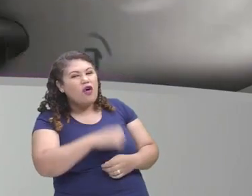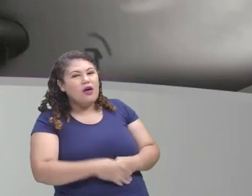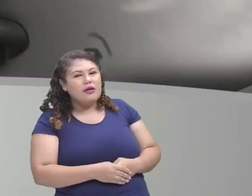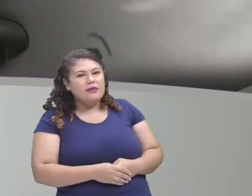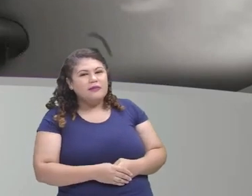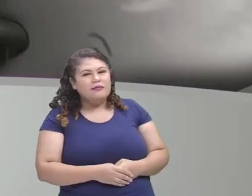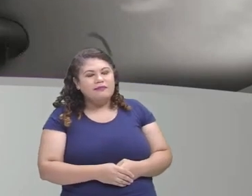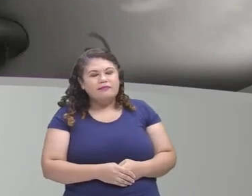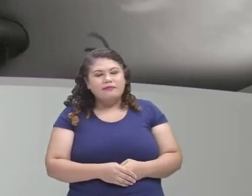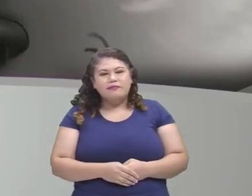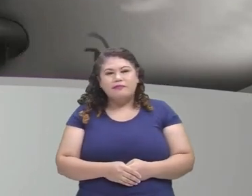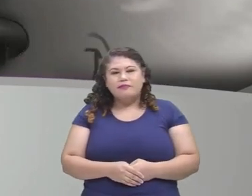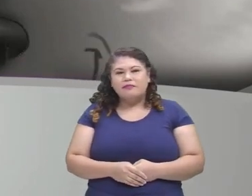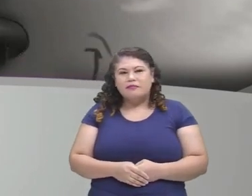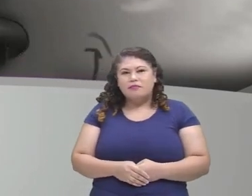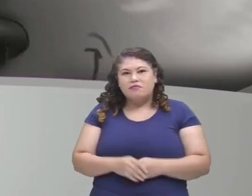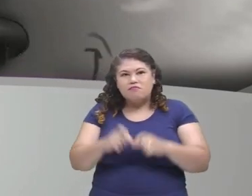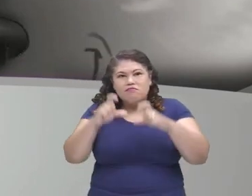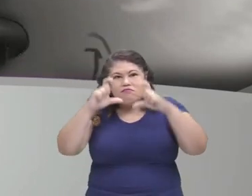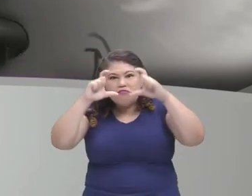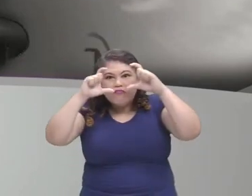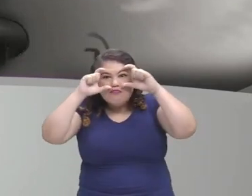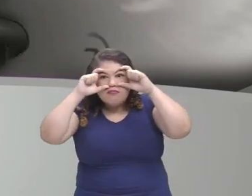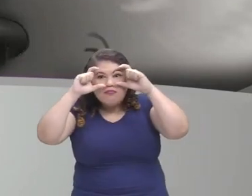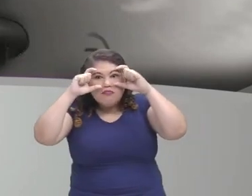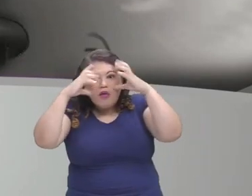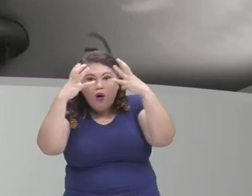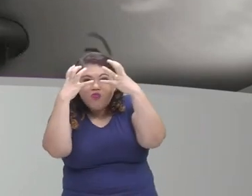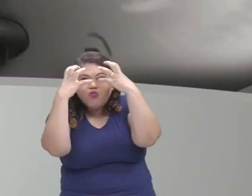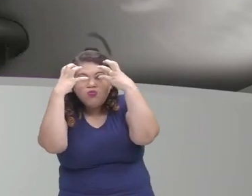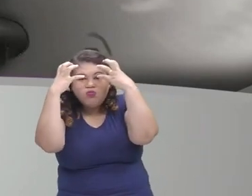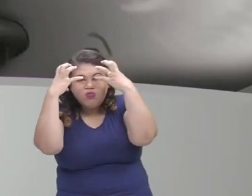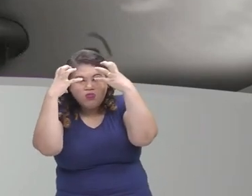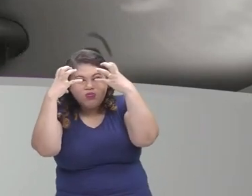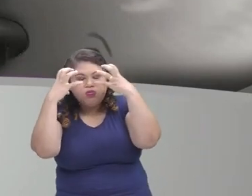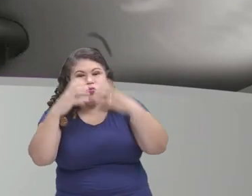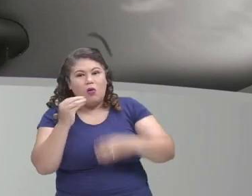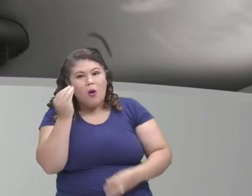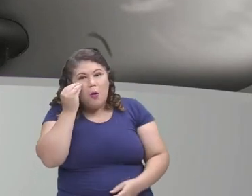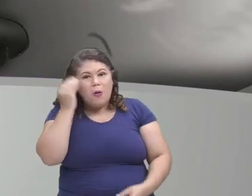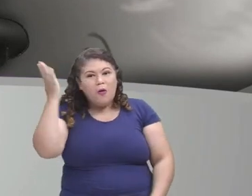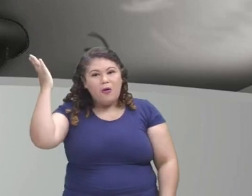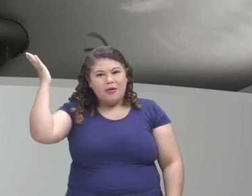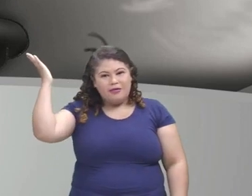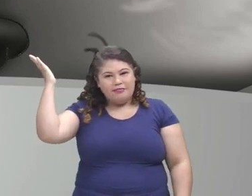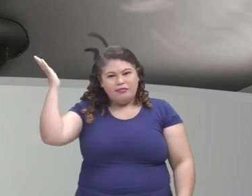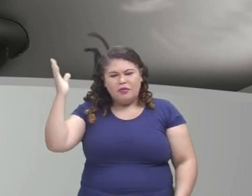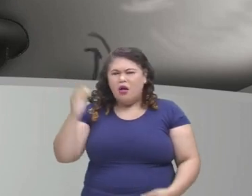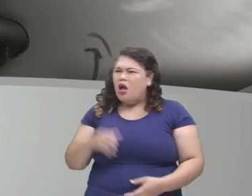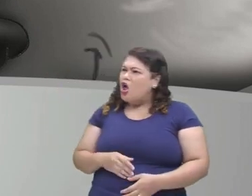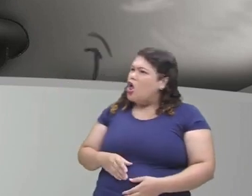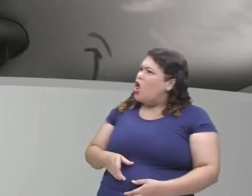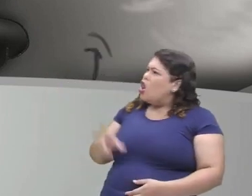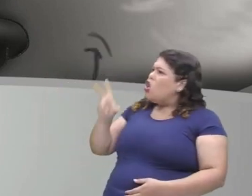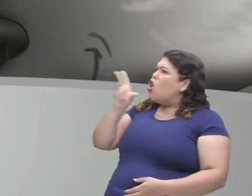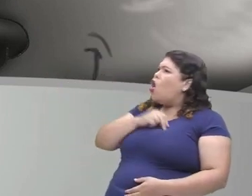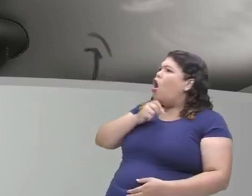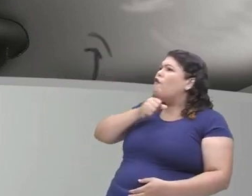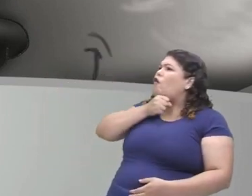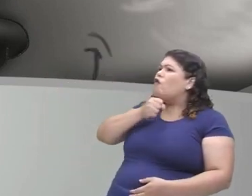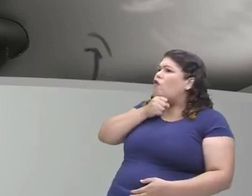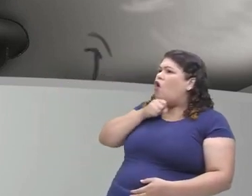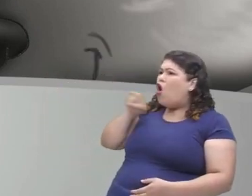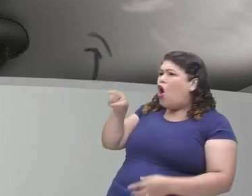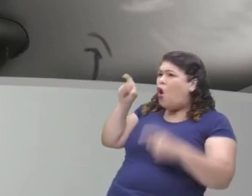Agora, ele vai mostrar os olhos dele, crianças. Olha só. Puxa, vovó, que olhos